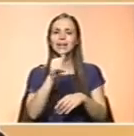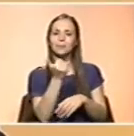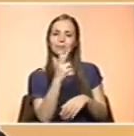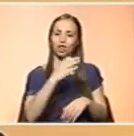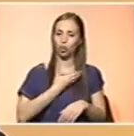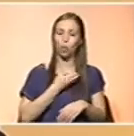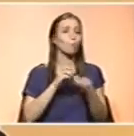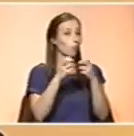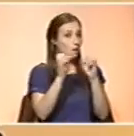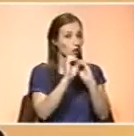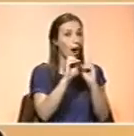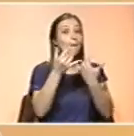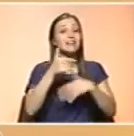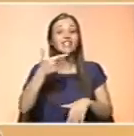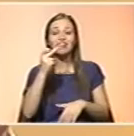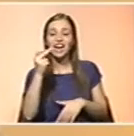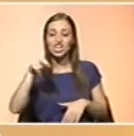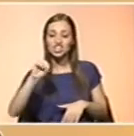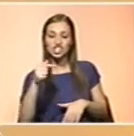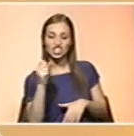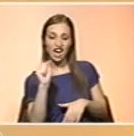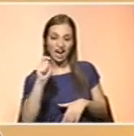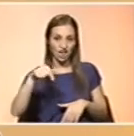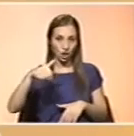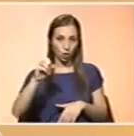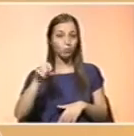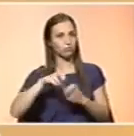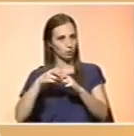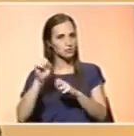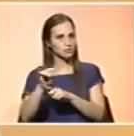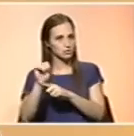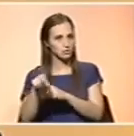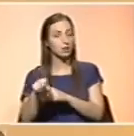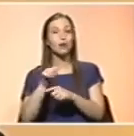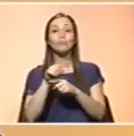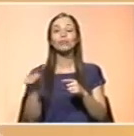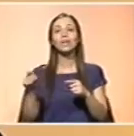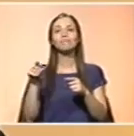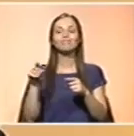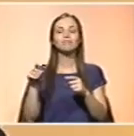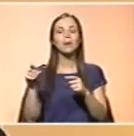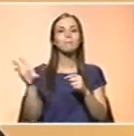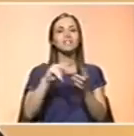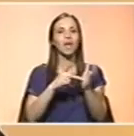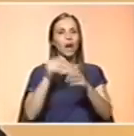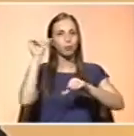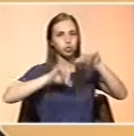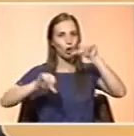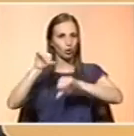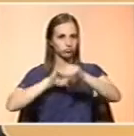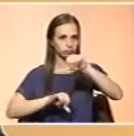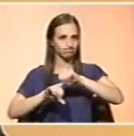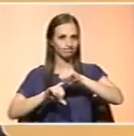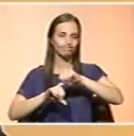transgénicos, sim. Os transgénicos, sim. Porque se utilizam tecnologias mais laboratoriais. E isso causa um maior